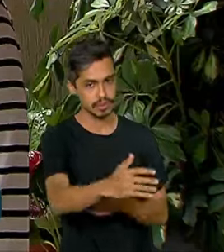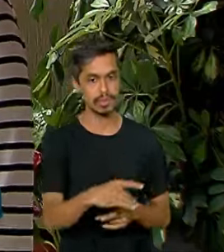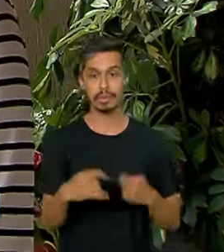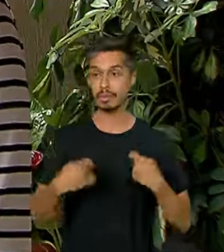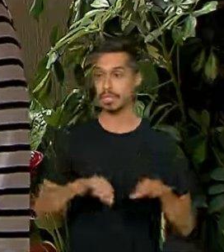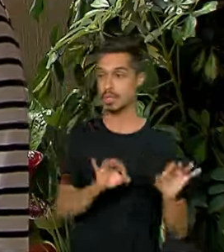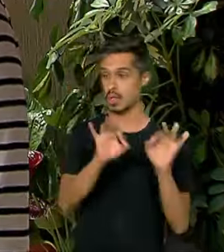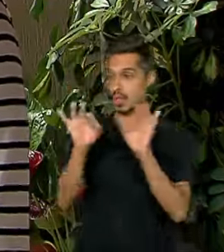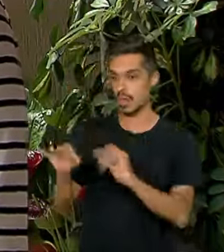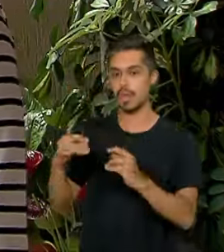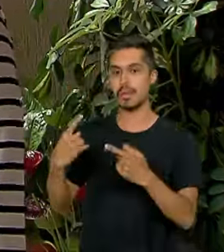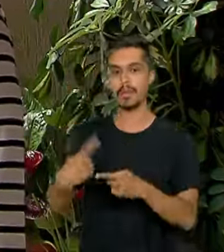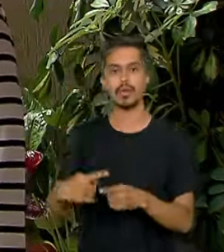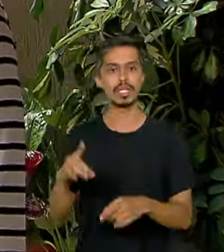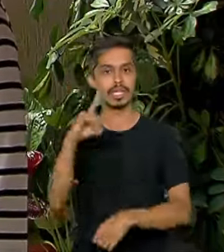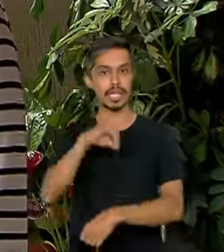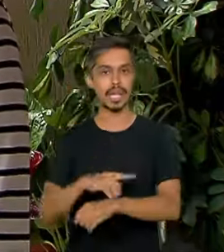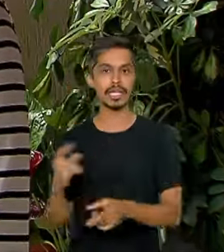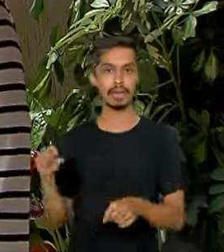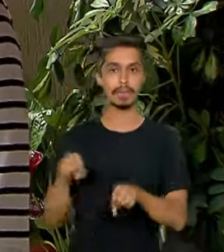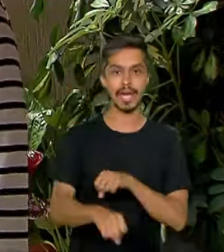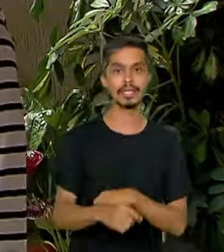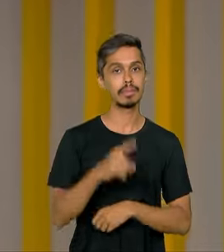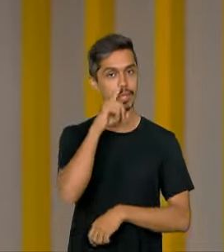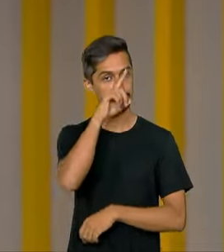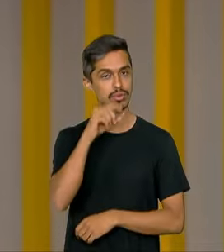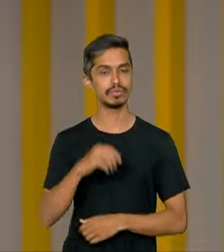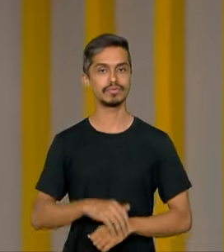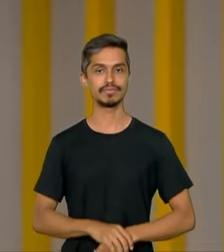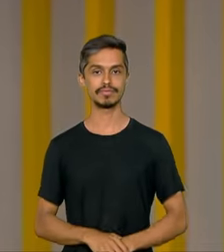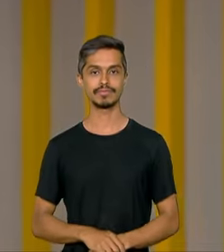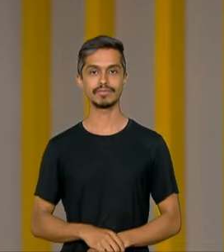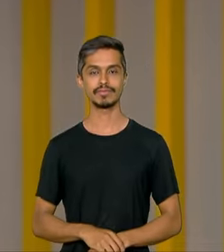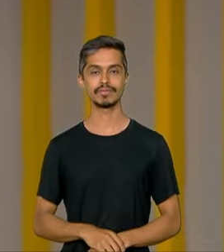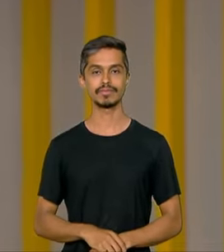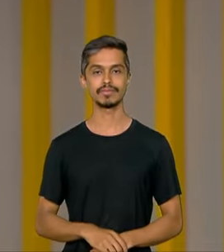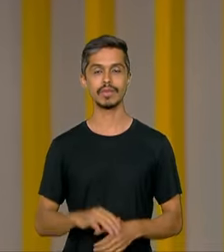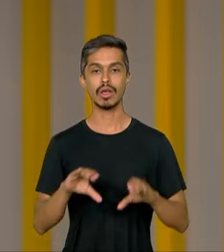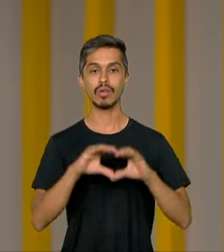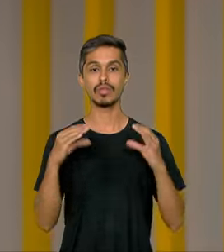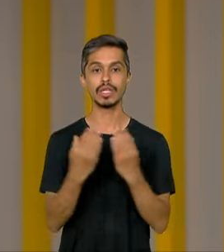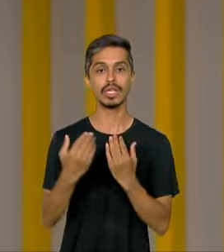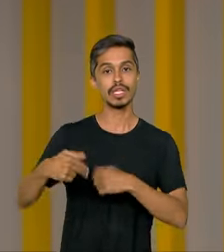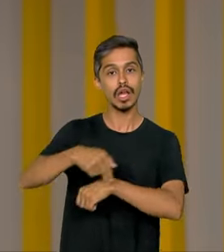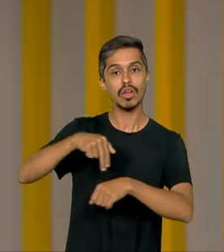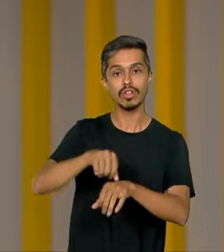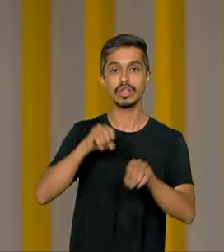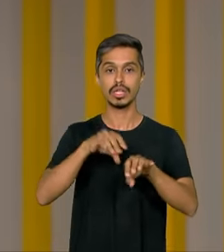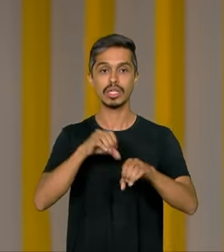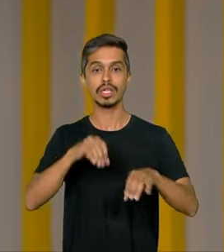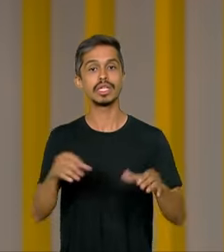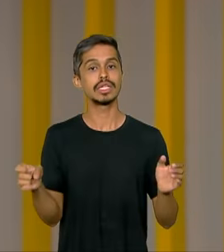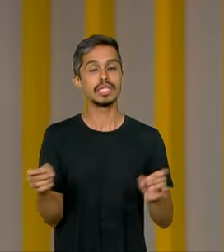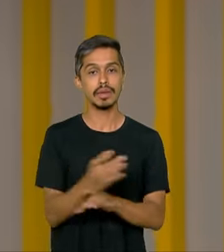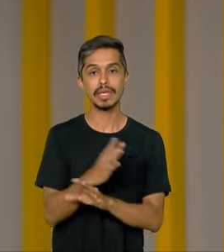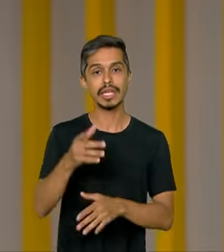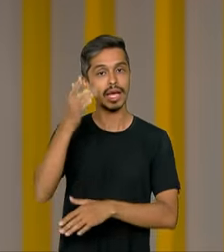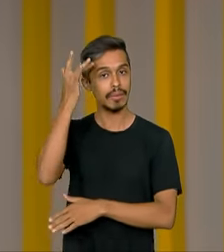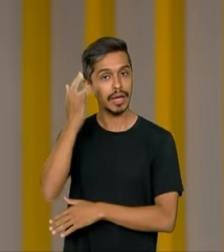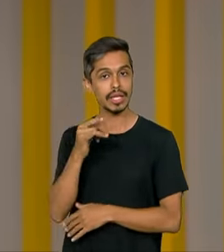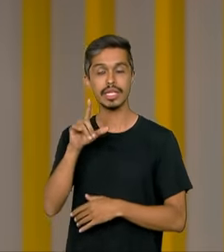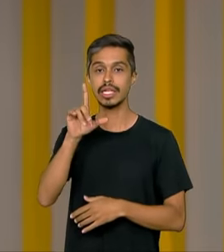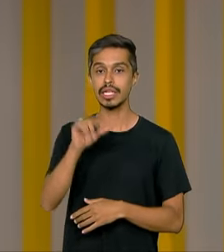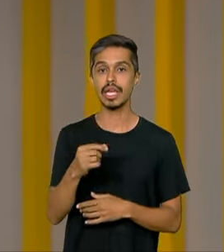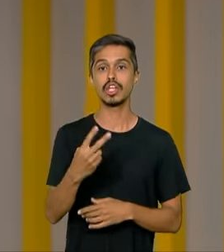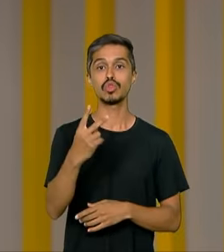que ficar de olho, porque a dengue mata, é perigoso. A Conferência Nacional da Educação termina amanhã e